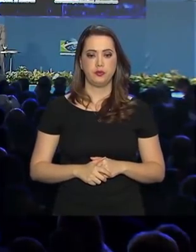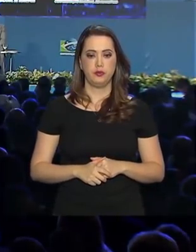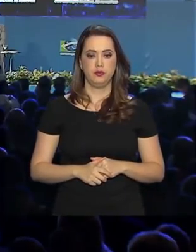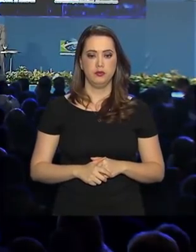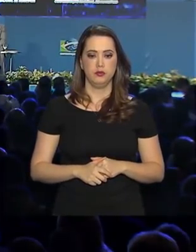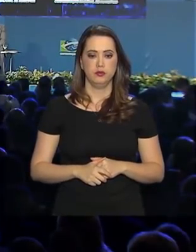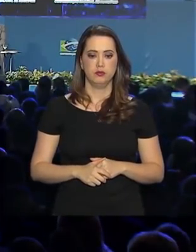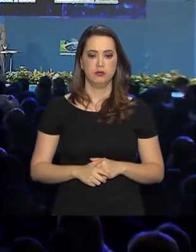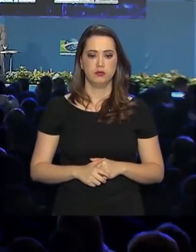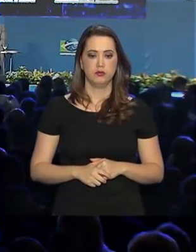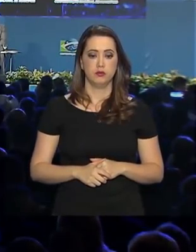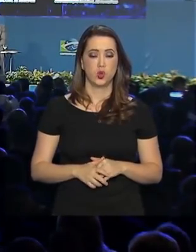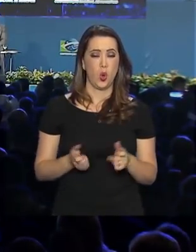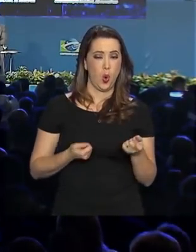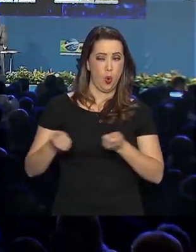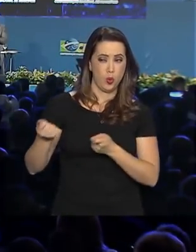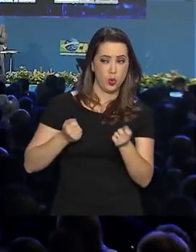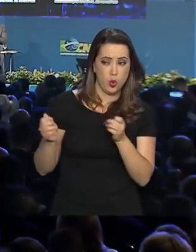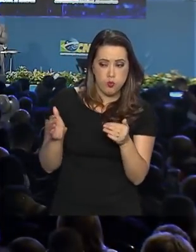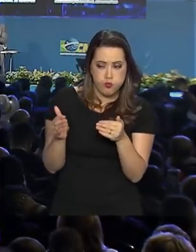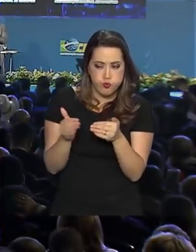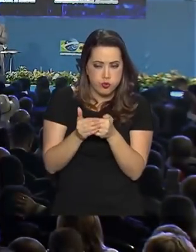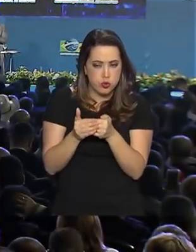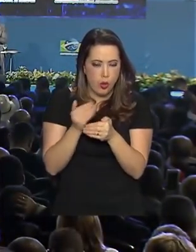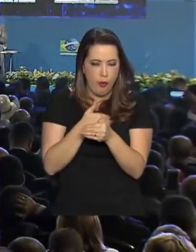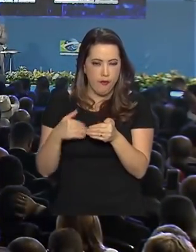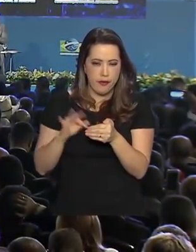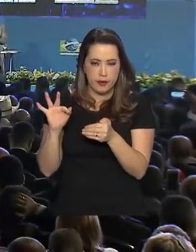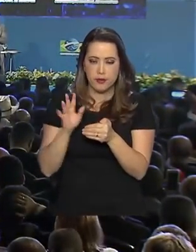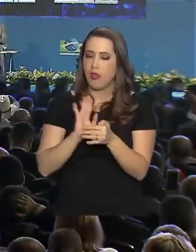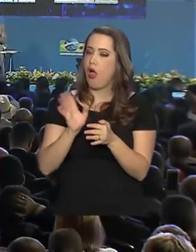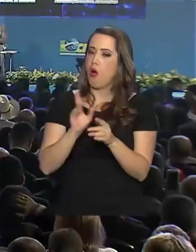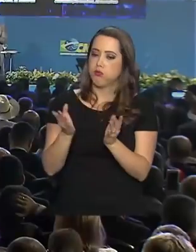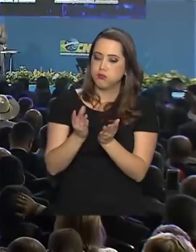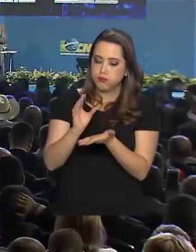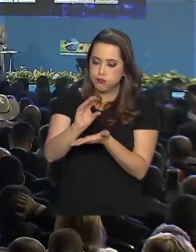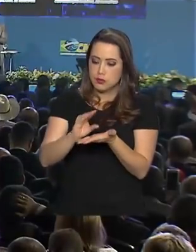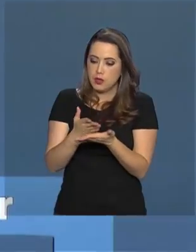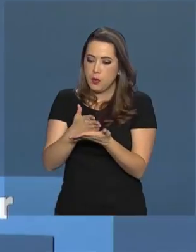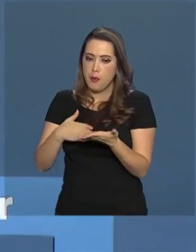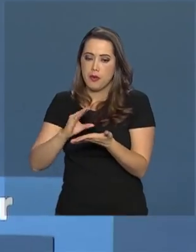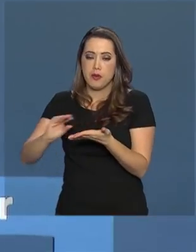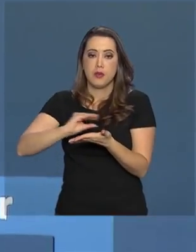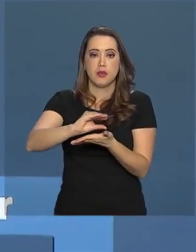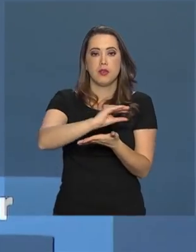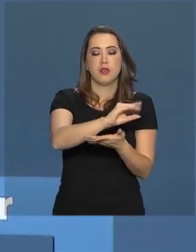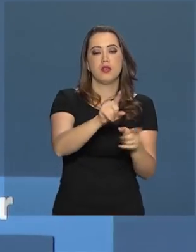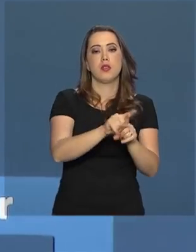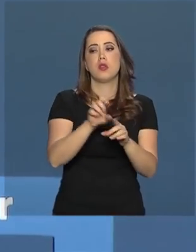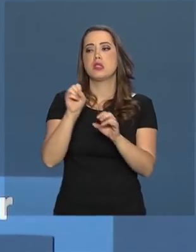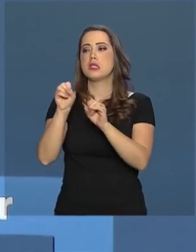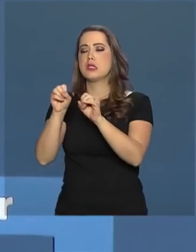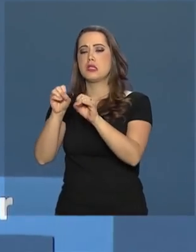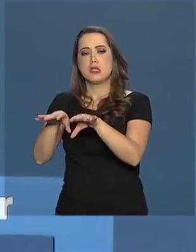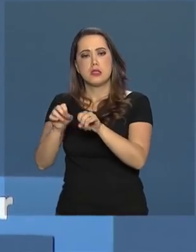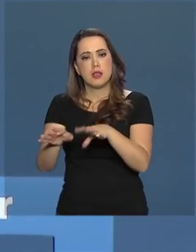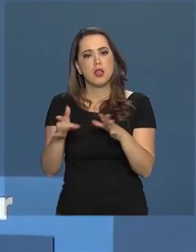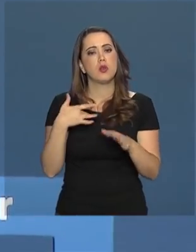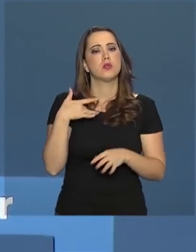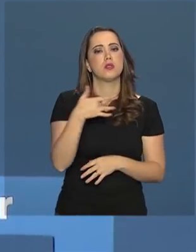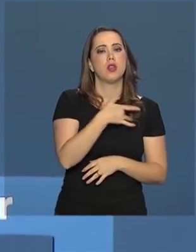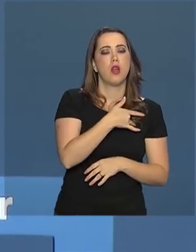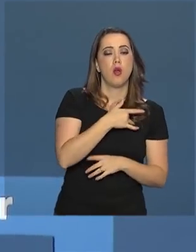Menos verba concentrada na União e mais dinheiro para os municípios investirem em saúde, educação e infraestrutura,